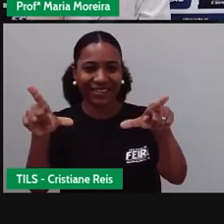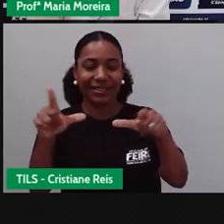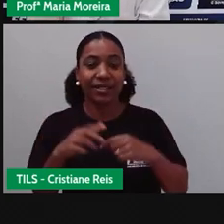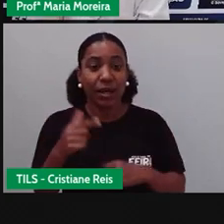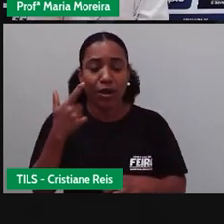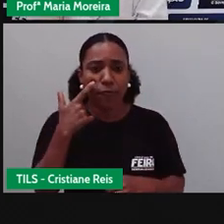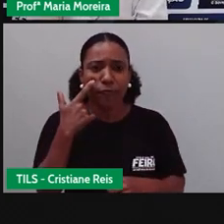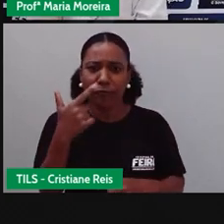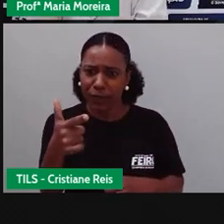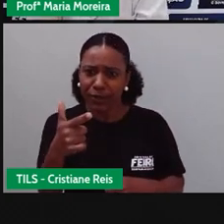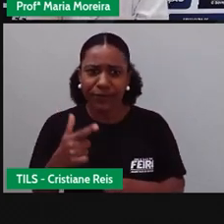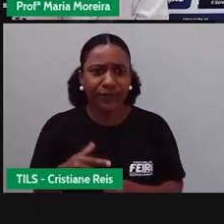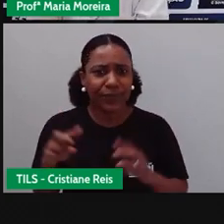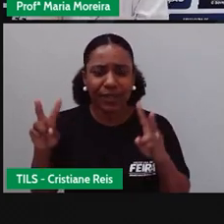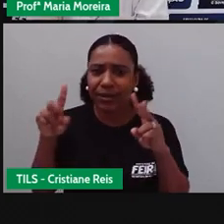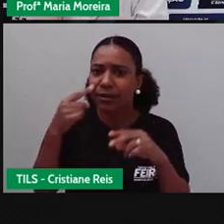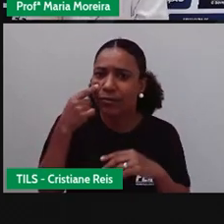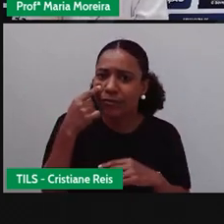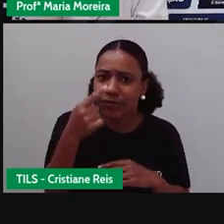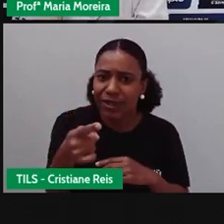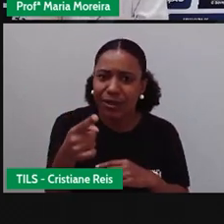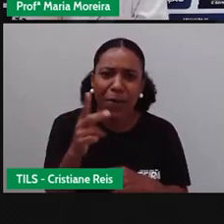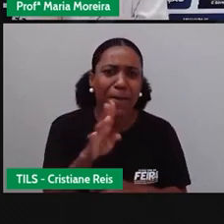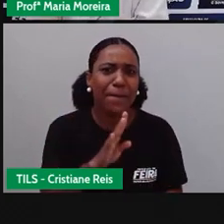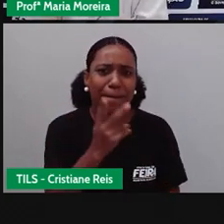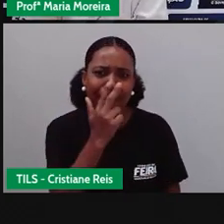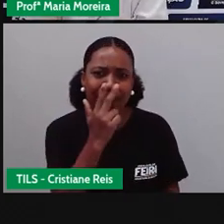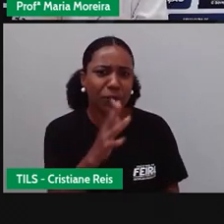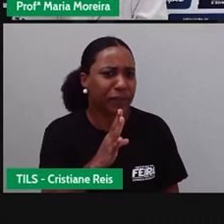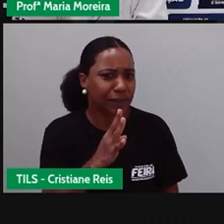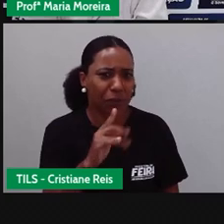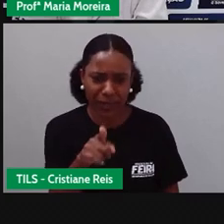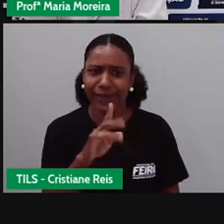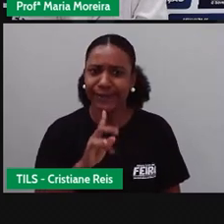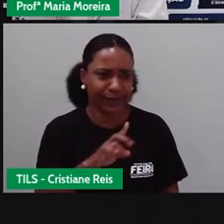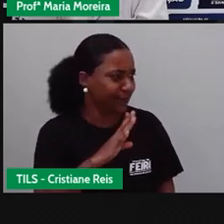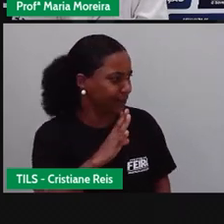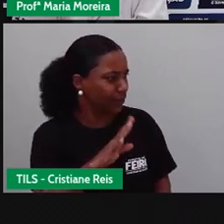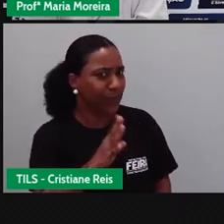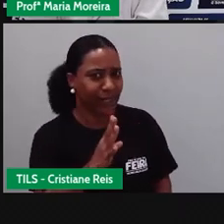Olha só essa imagem aí. Parece conhecida? Parece, Cris, conhecida?